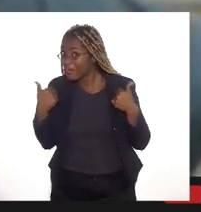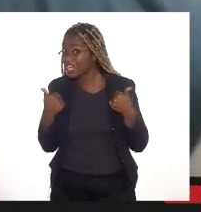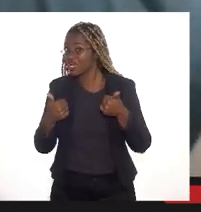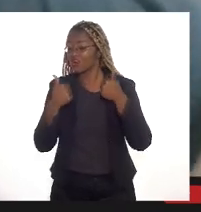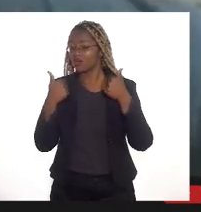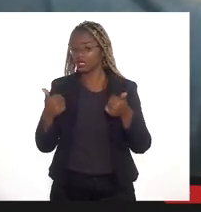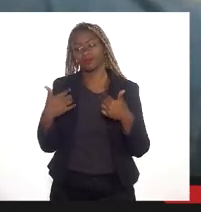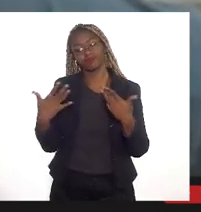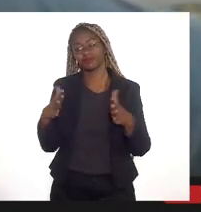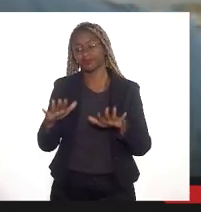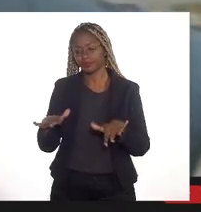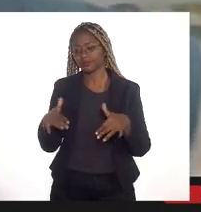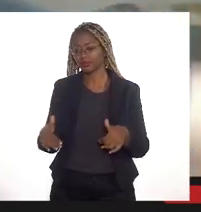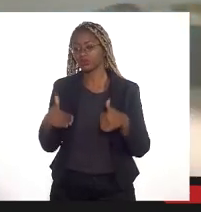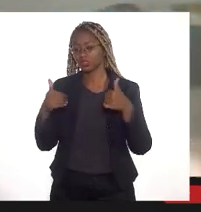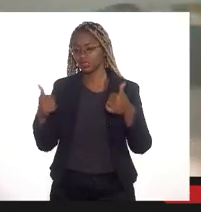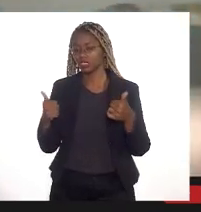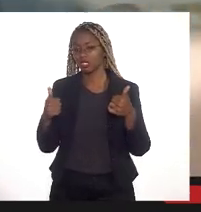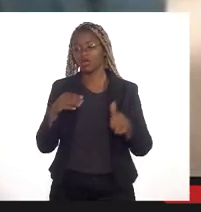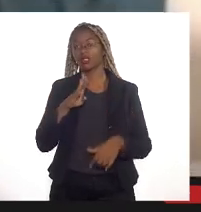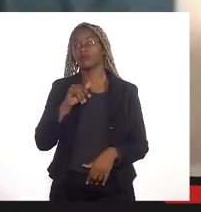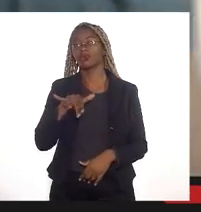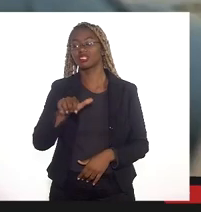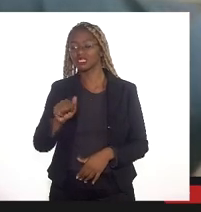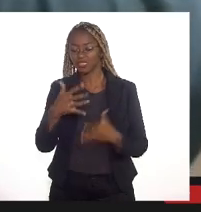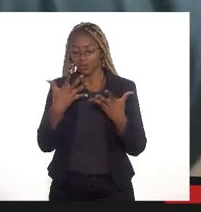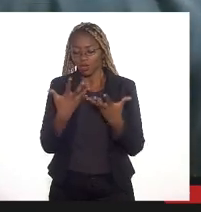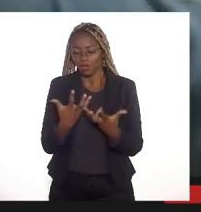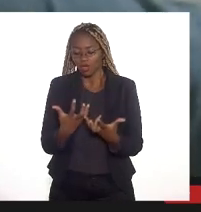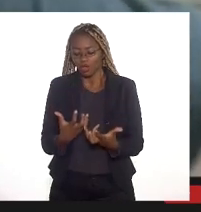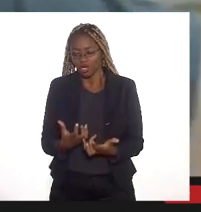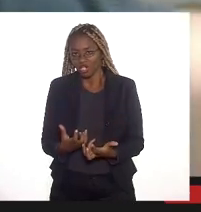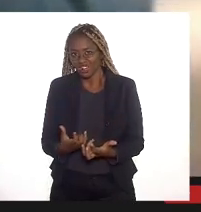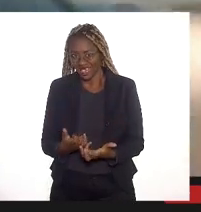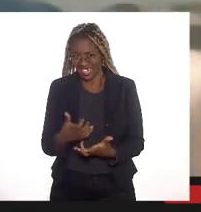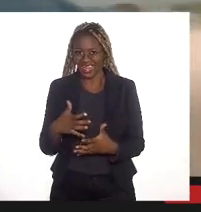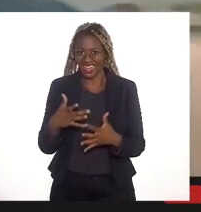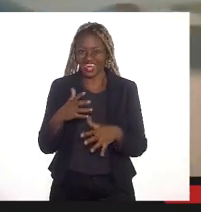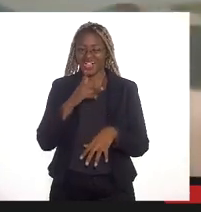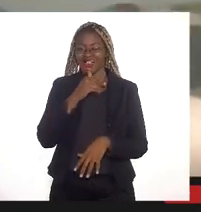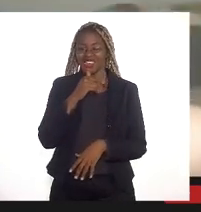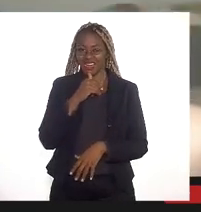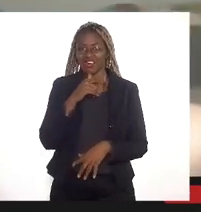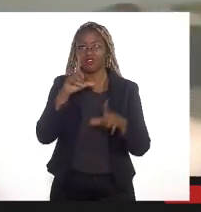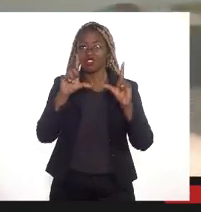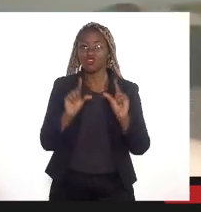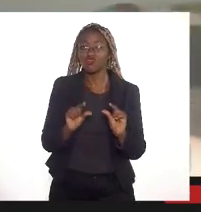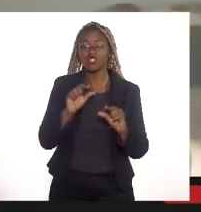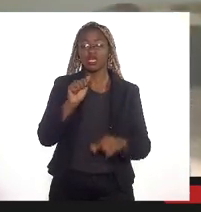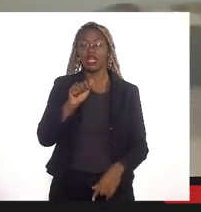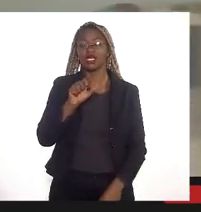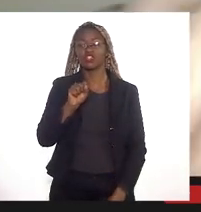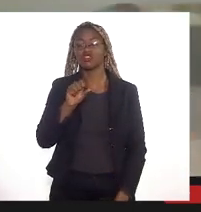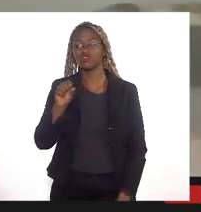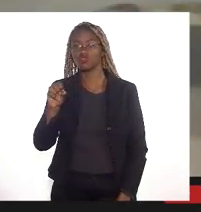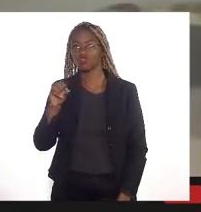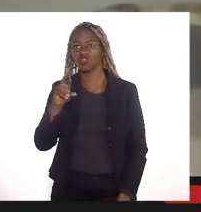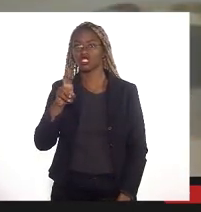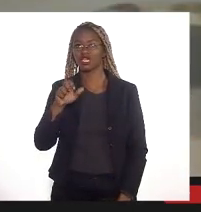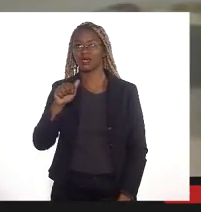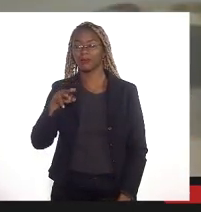vamos melhorar a permeabilidade da bacia vamos reduzir o assoreamento então não é com esse tipo de obra